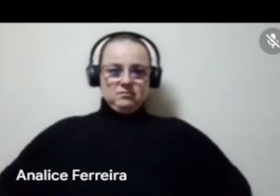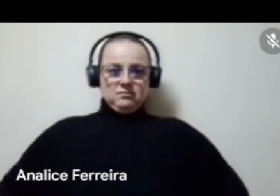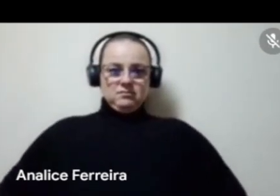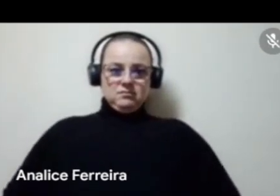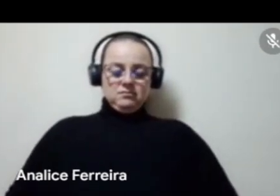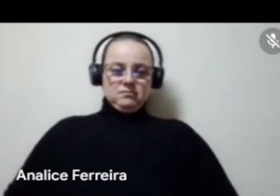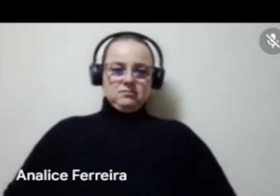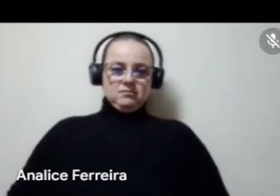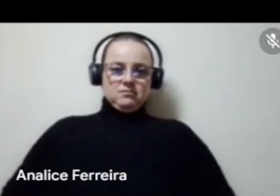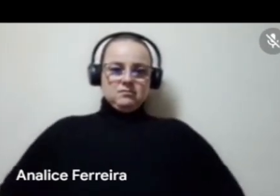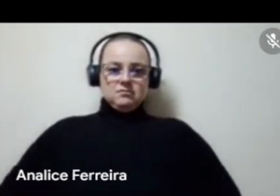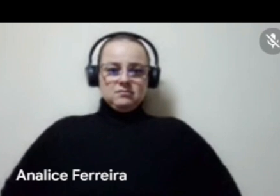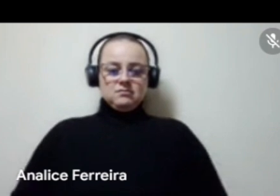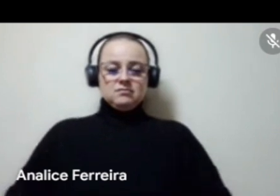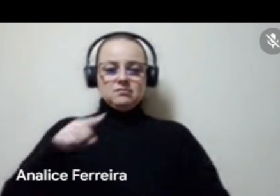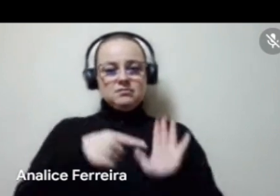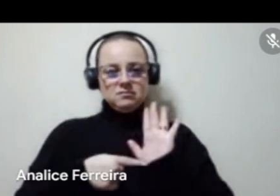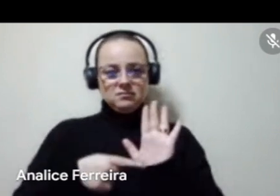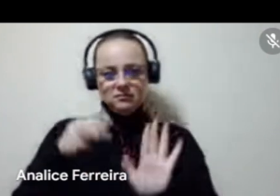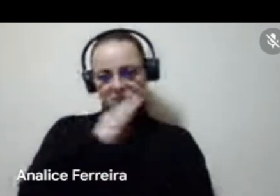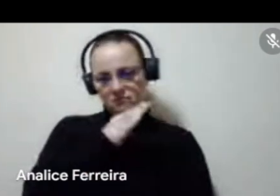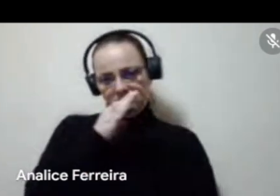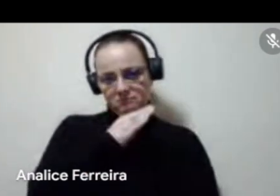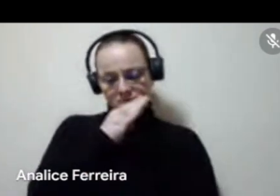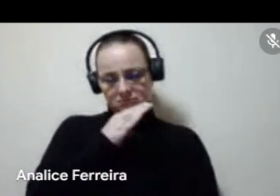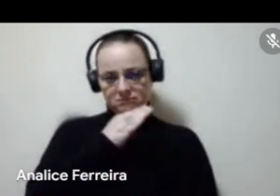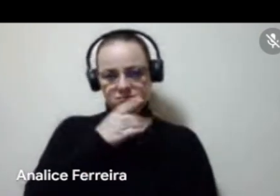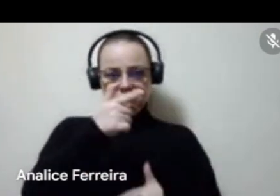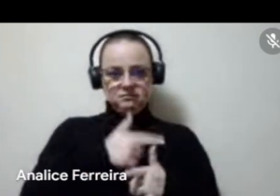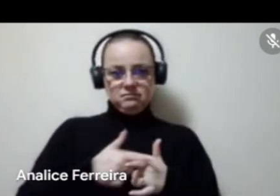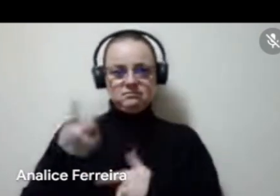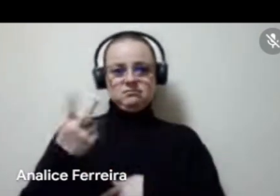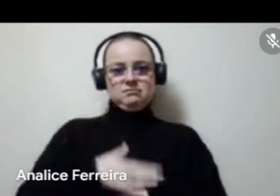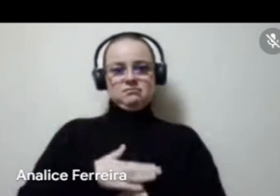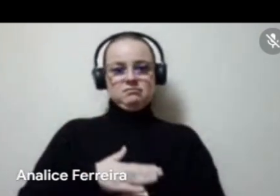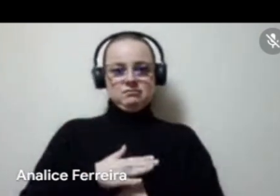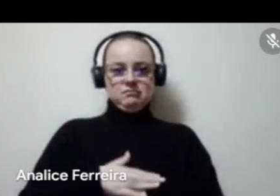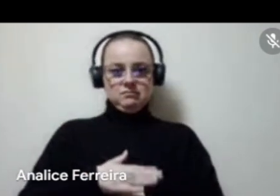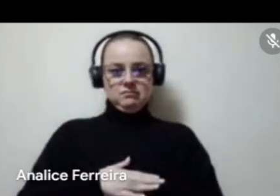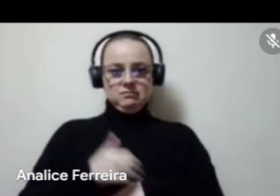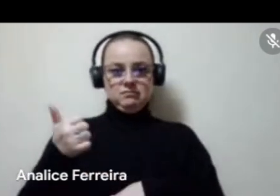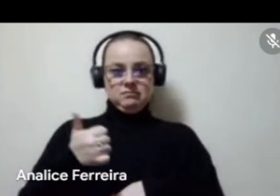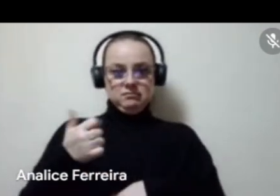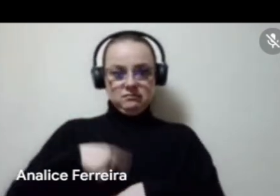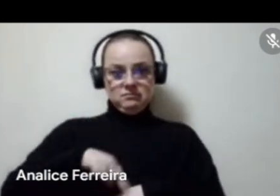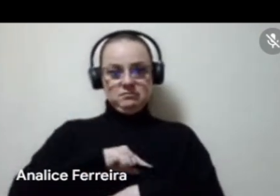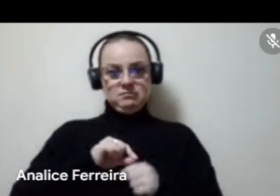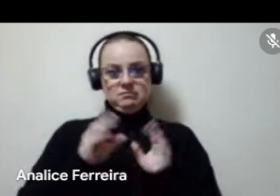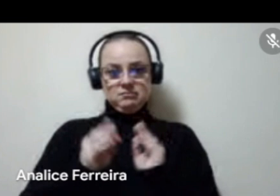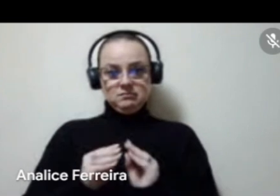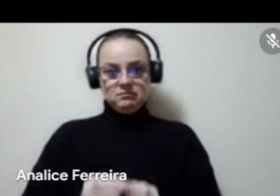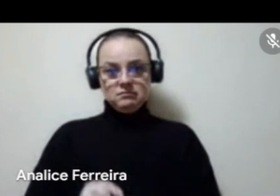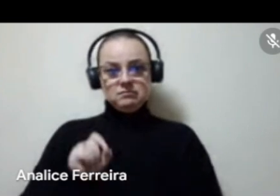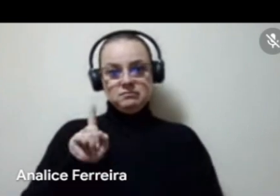Essa é uma apresentação rápida, tá? Ela está dividida em dois momentos, no primeiro a gente faz uma síntese do que é a